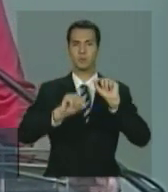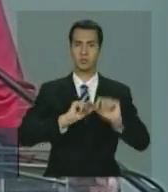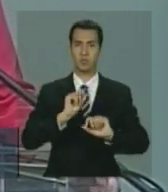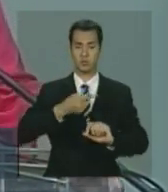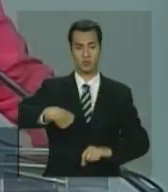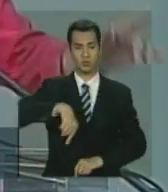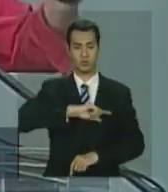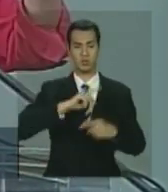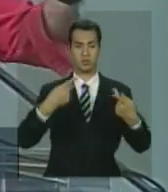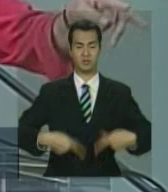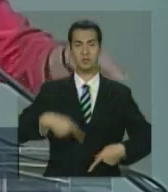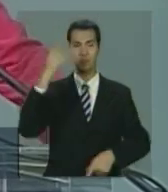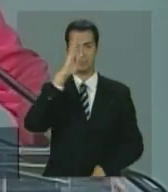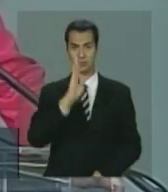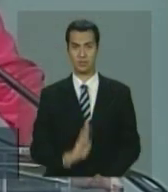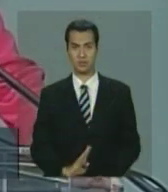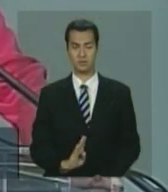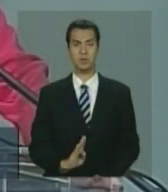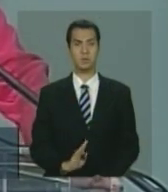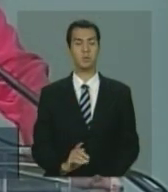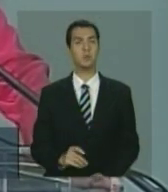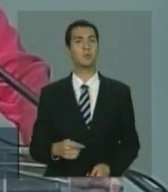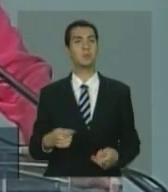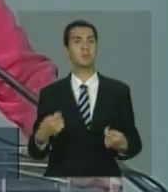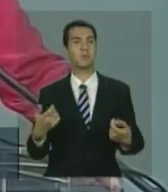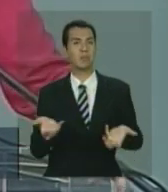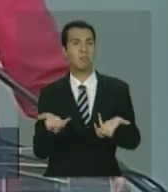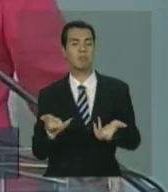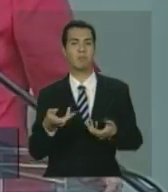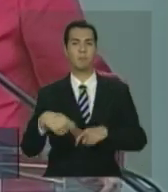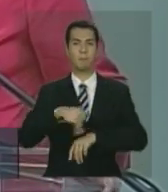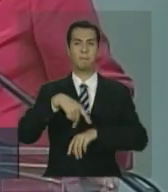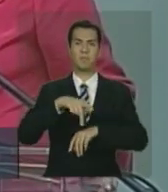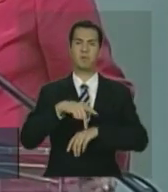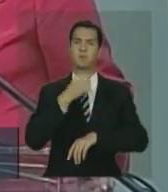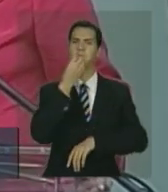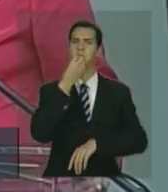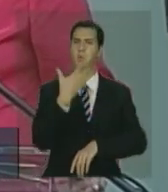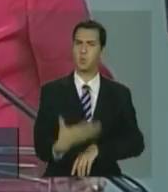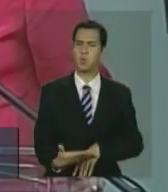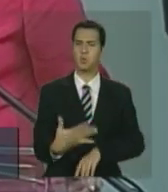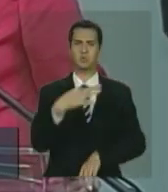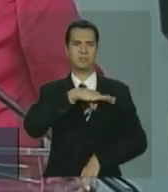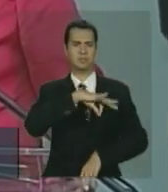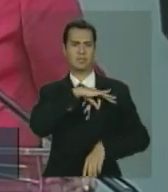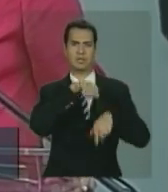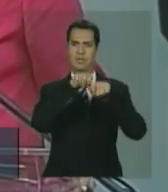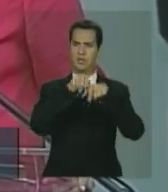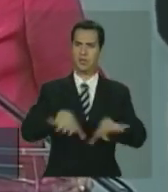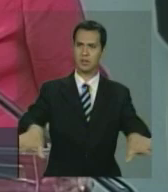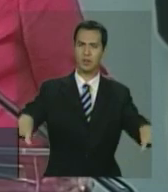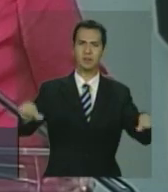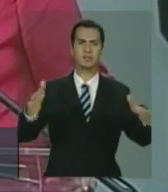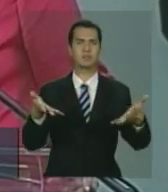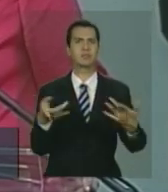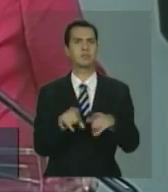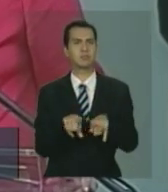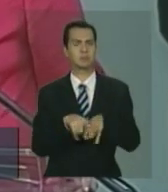país com melhor distribuição de renda, um país que vai de fato